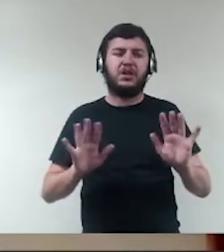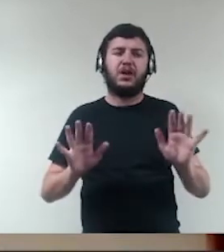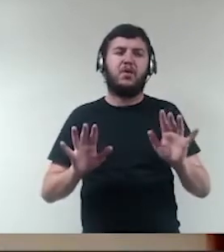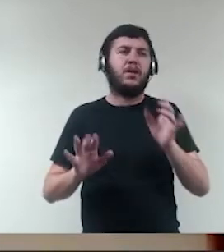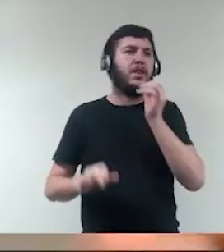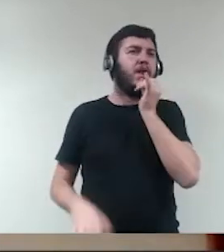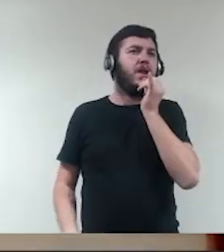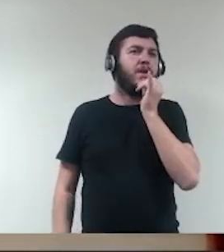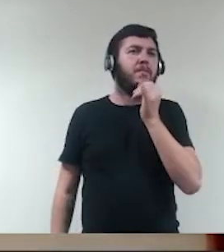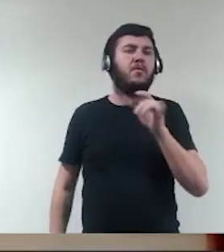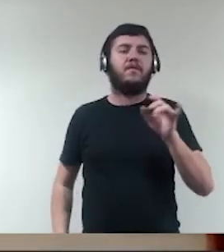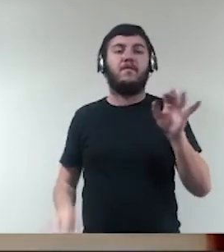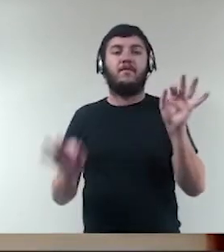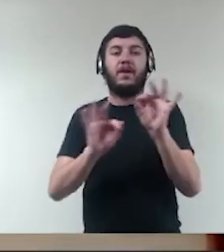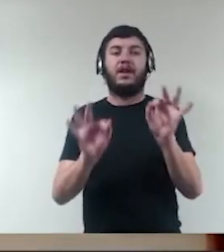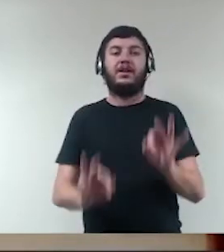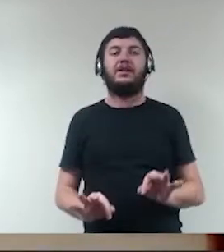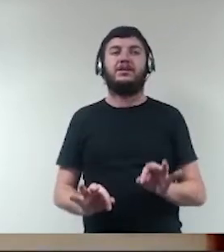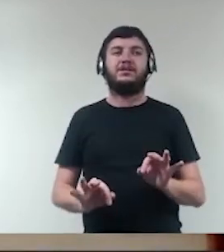muito feliz na